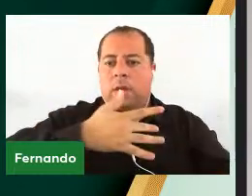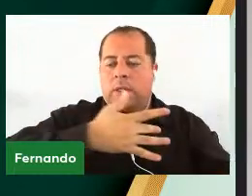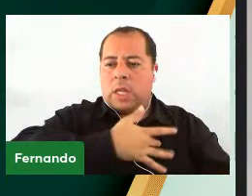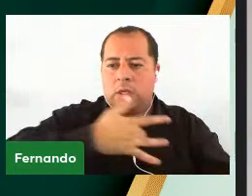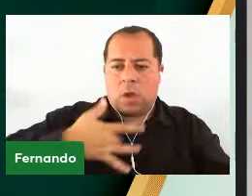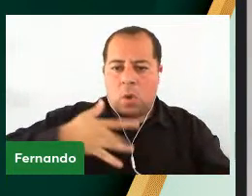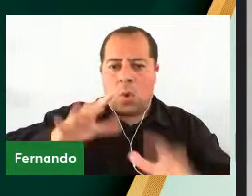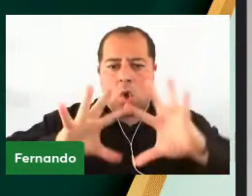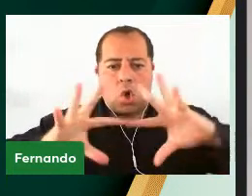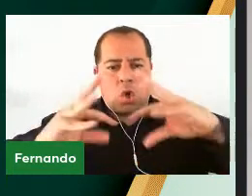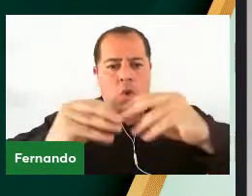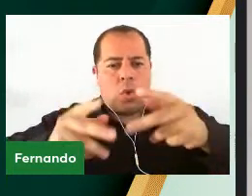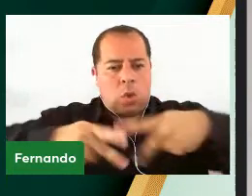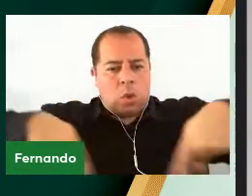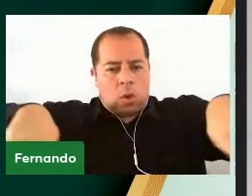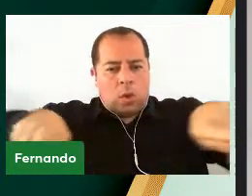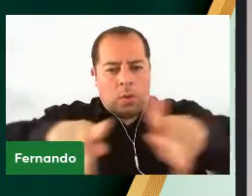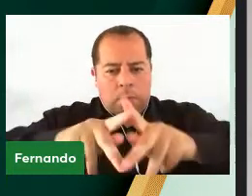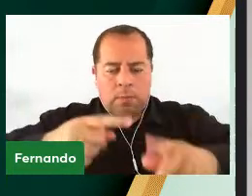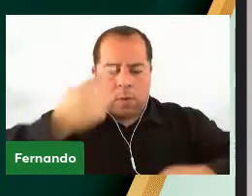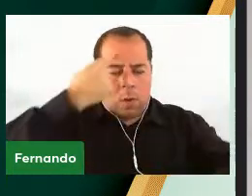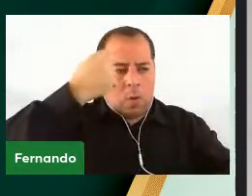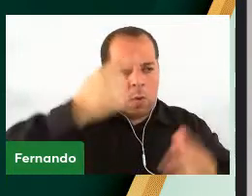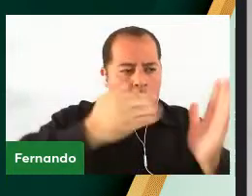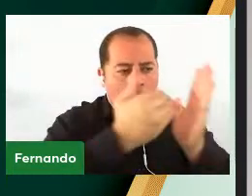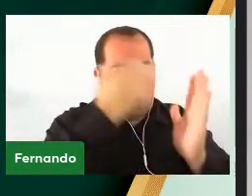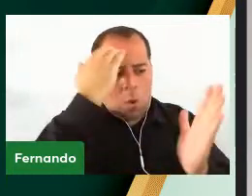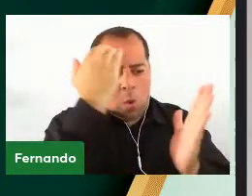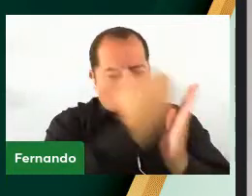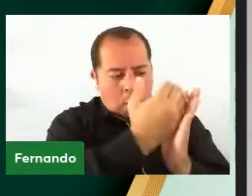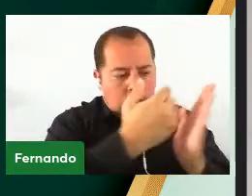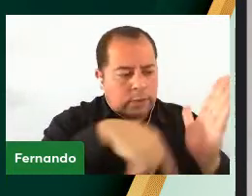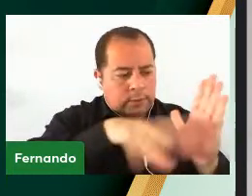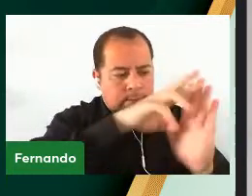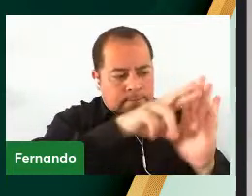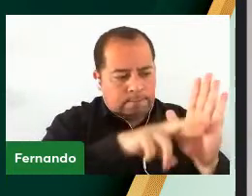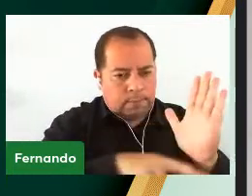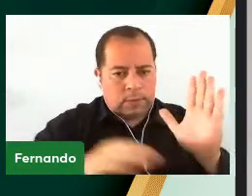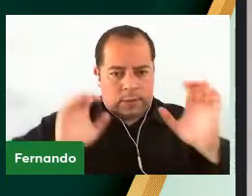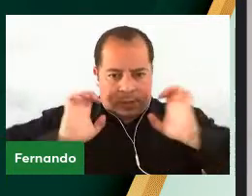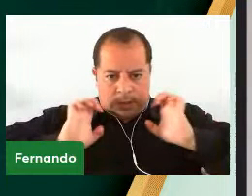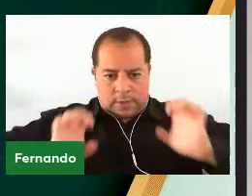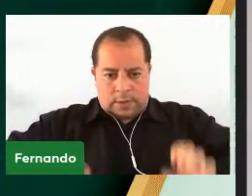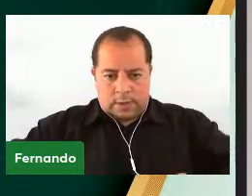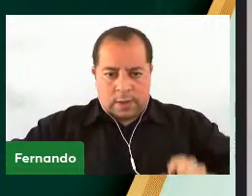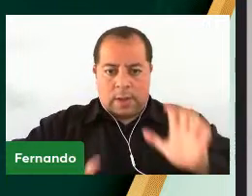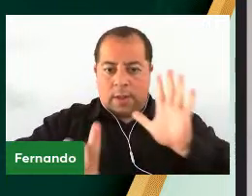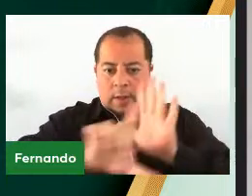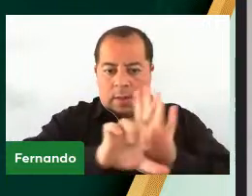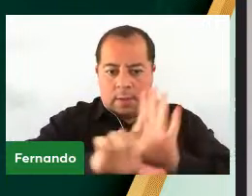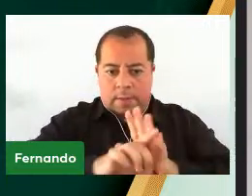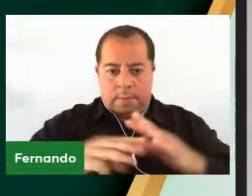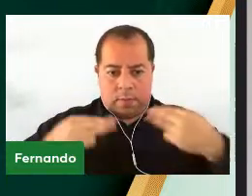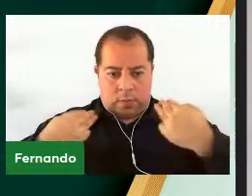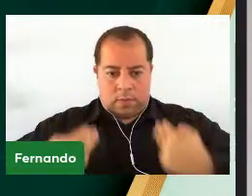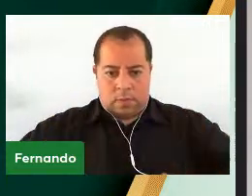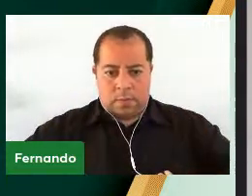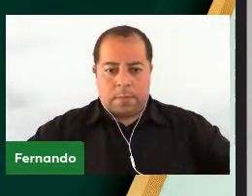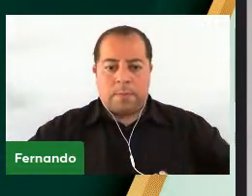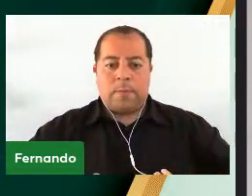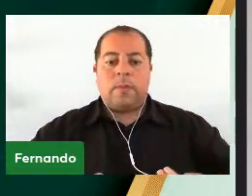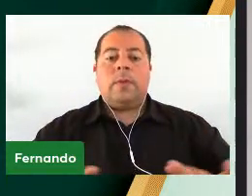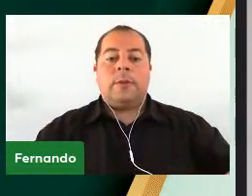elevados os ideais de minha profissão Obedecendo aos preceitos da ética, da legalidade e da moral Honrando seu